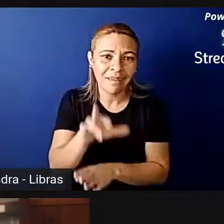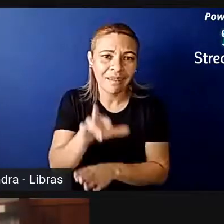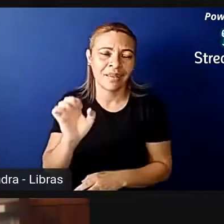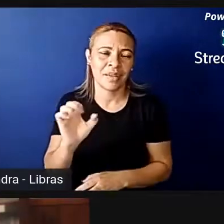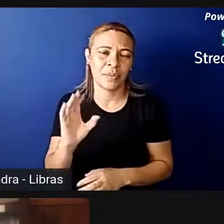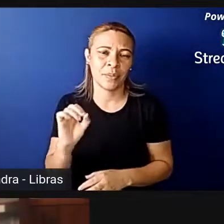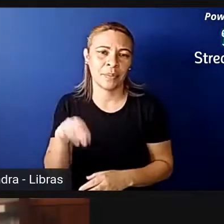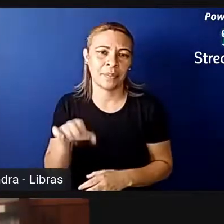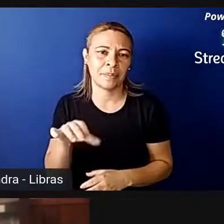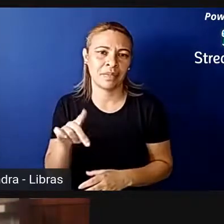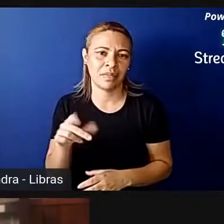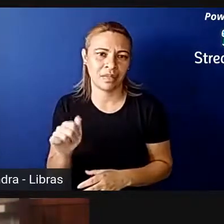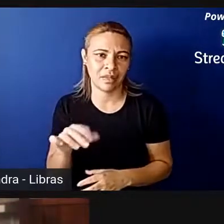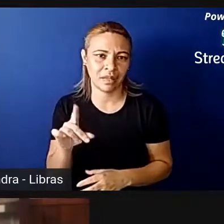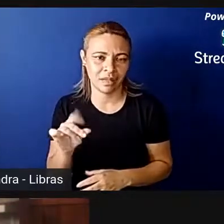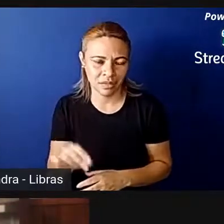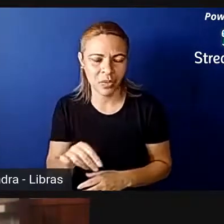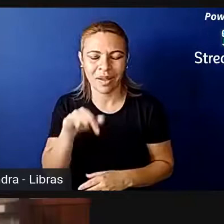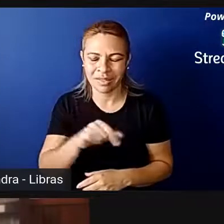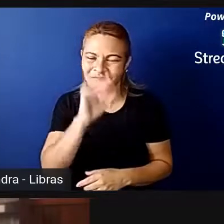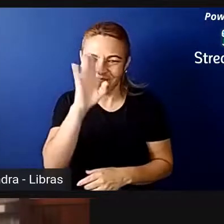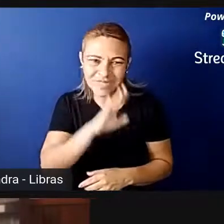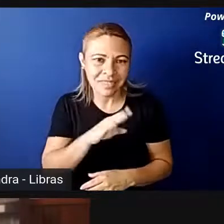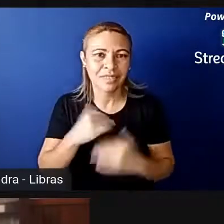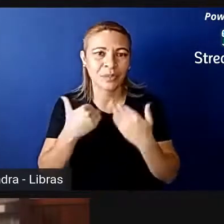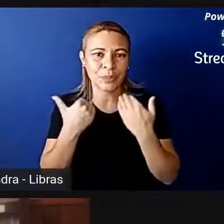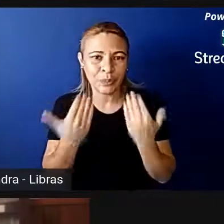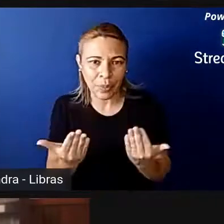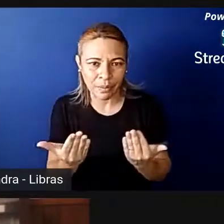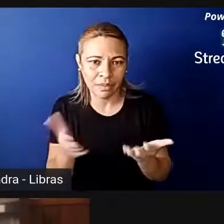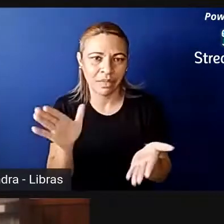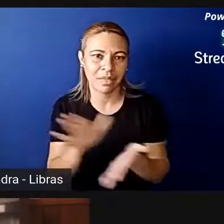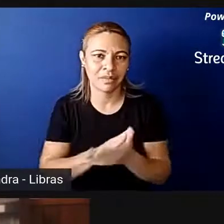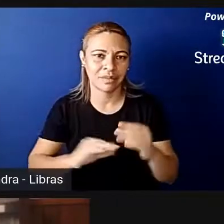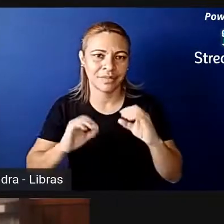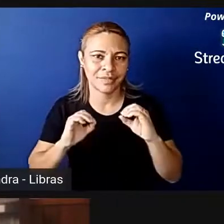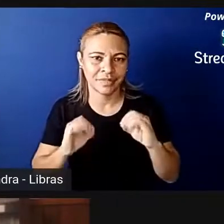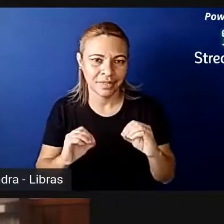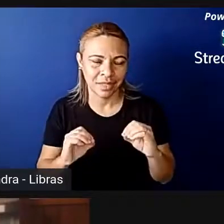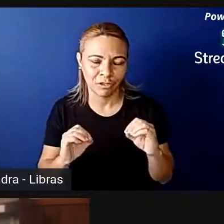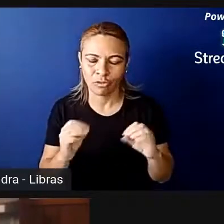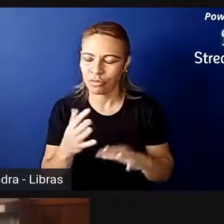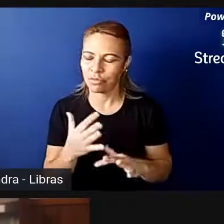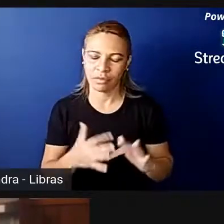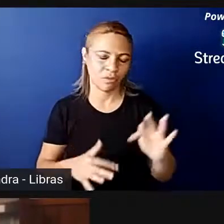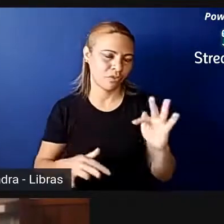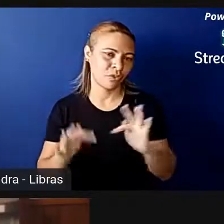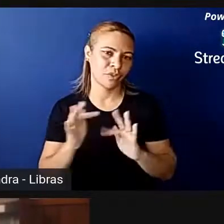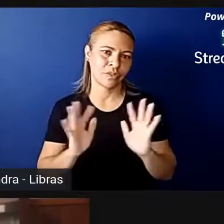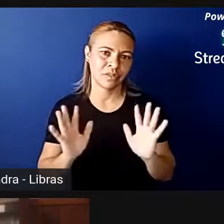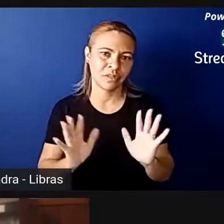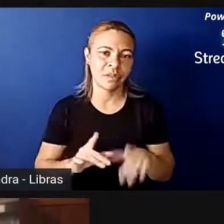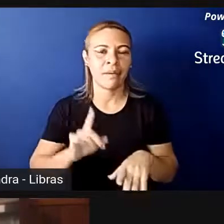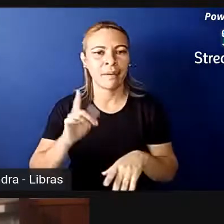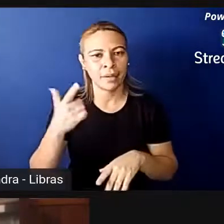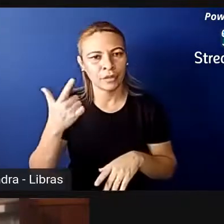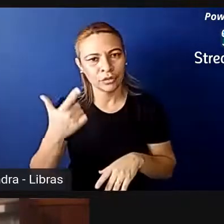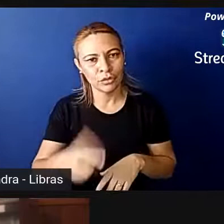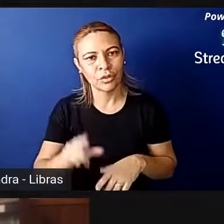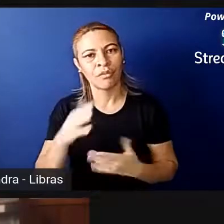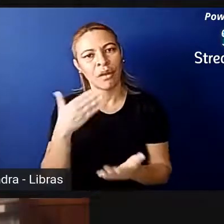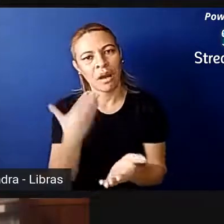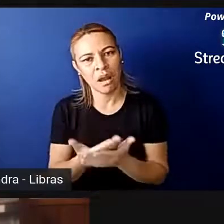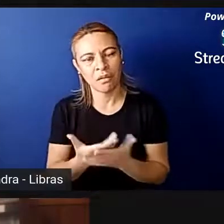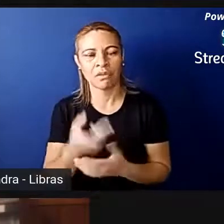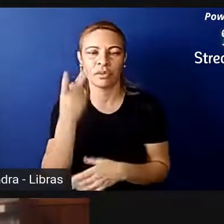recomendação no Brasil é a mesma coisa que nada, zero, não vai funcionar, é mais um de aula de história para inglês ver.